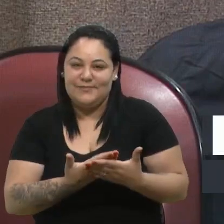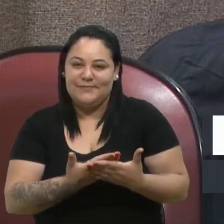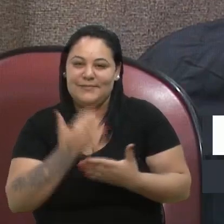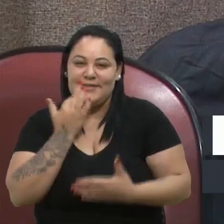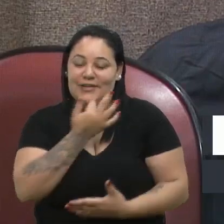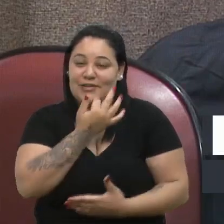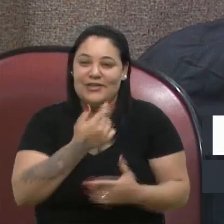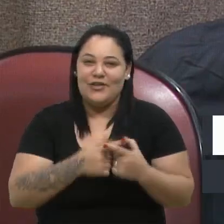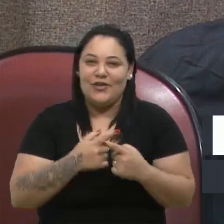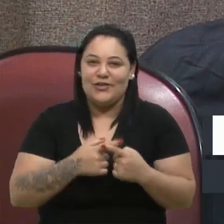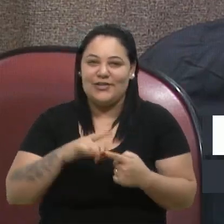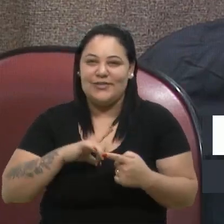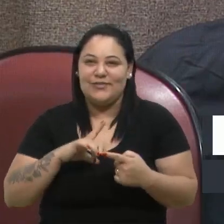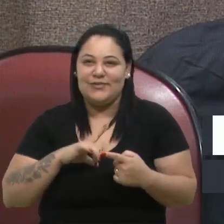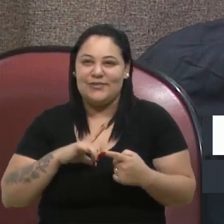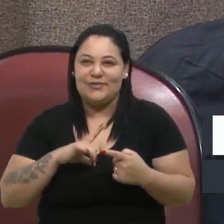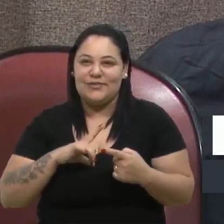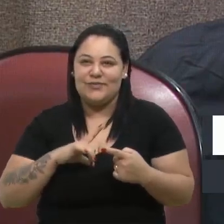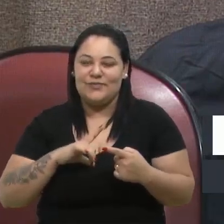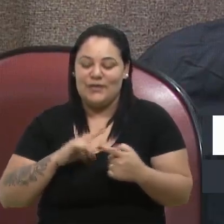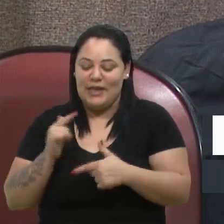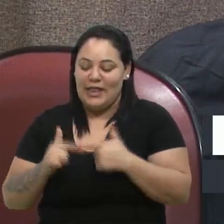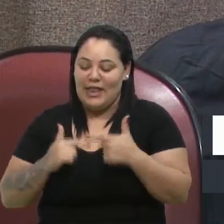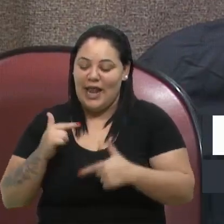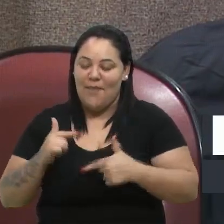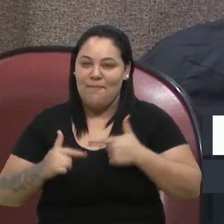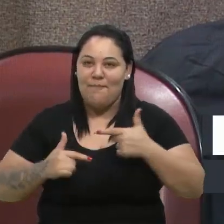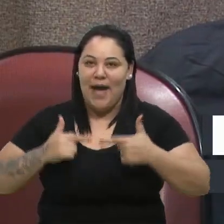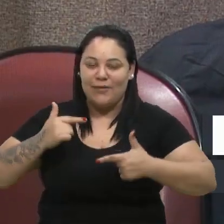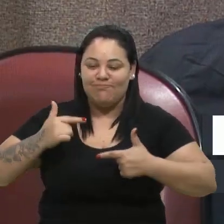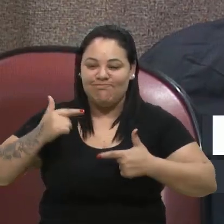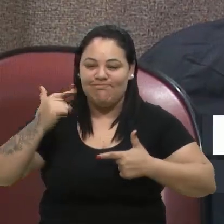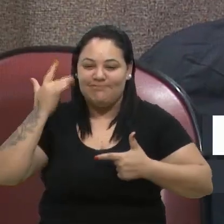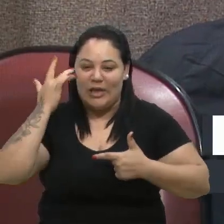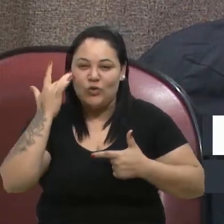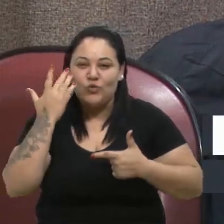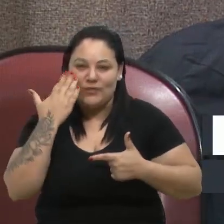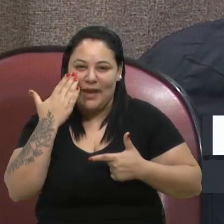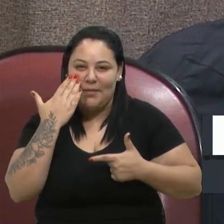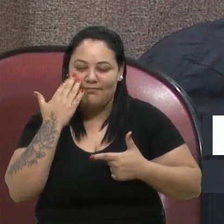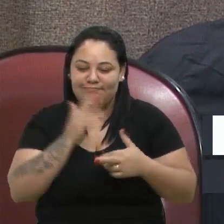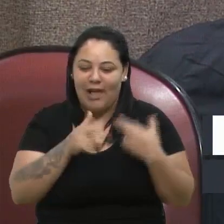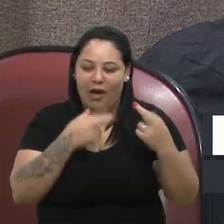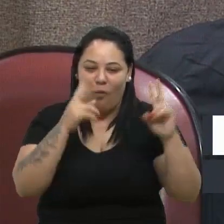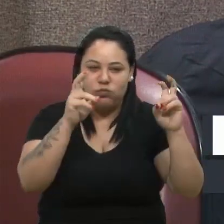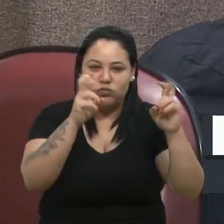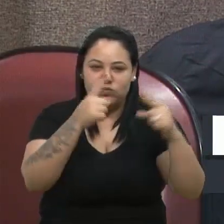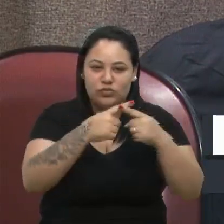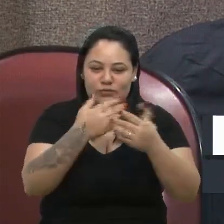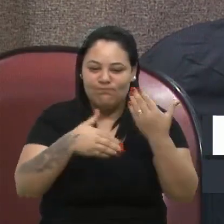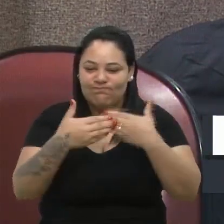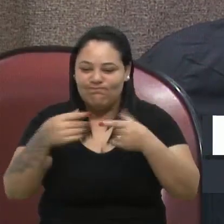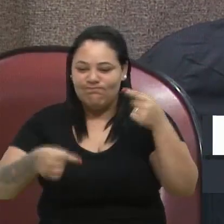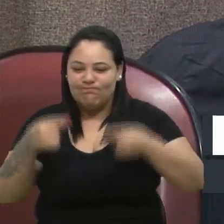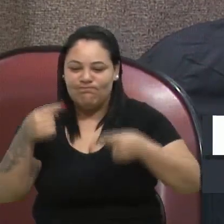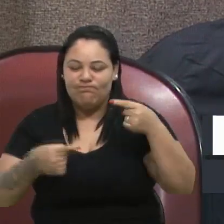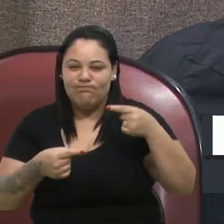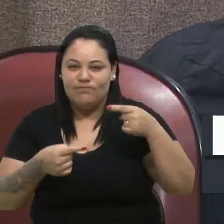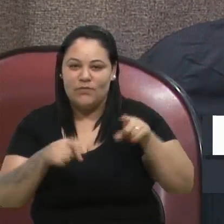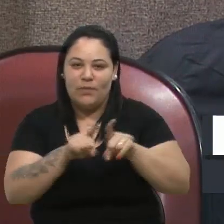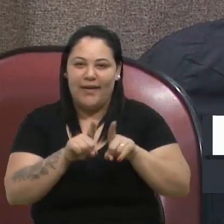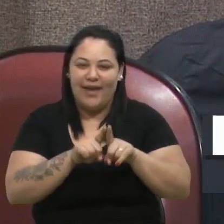processo de maturação bem interessante com relação a esse tema, de tudo aquilo que se debate com relação